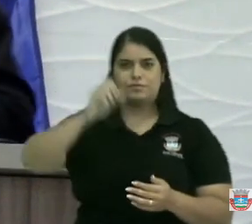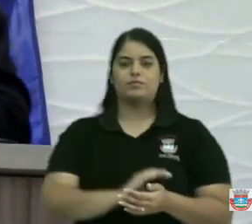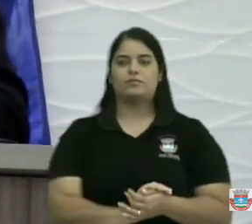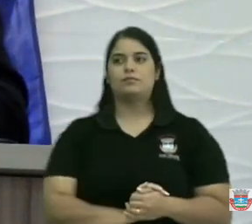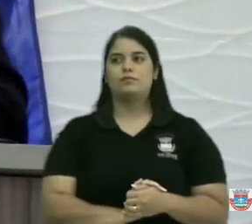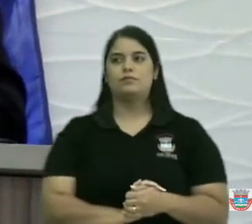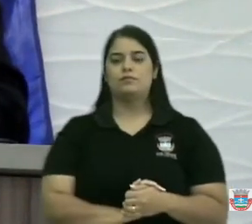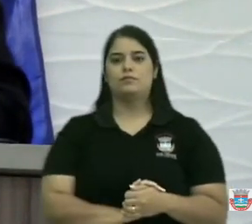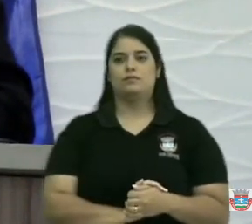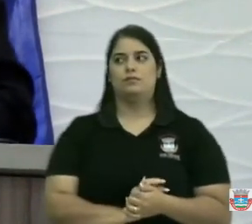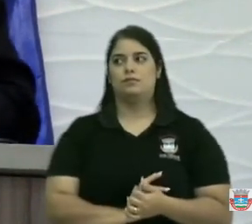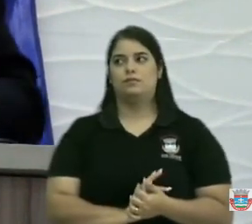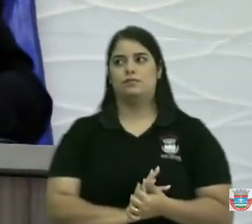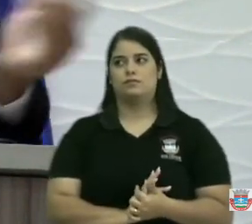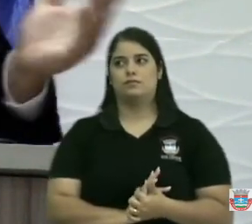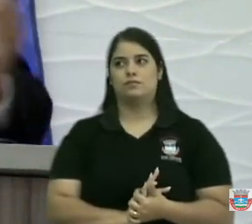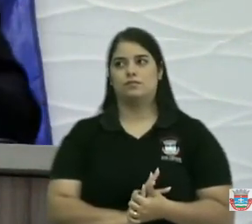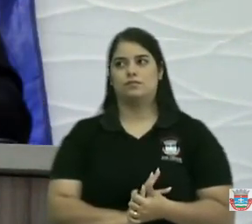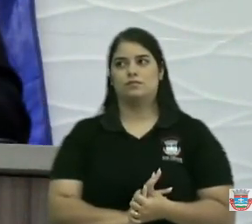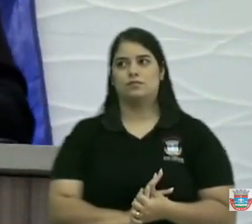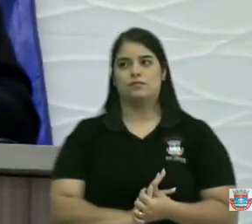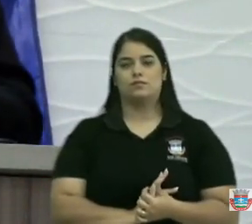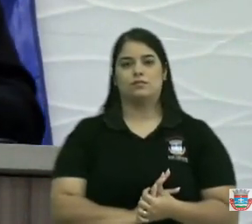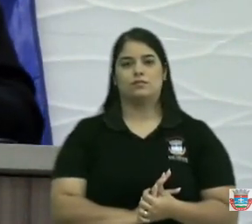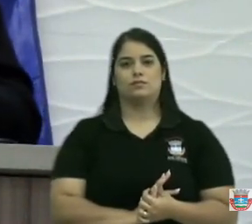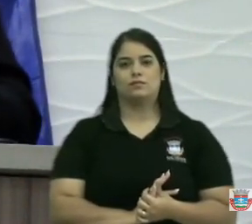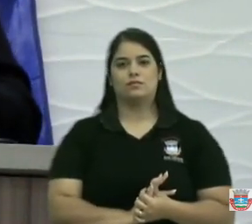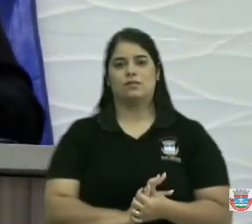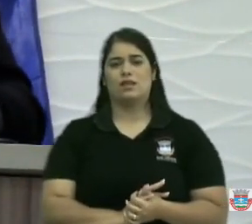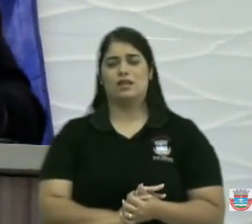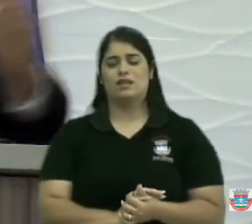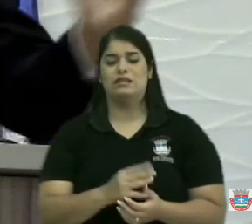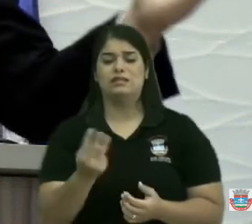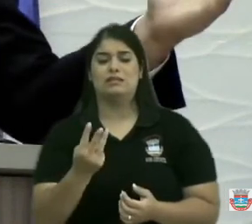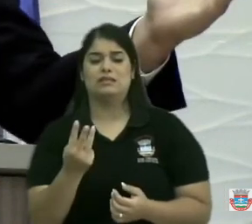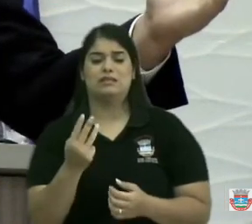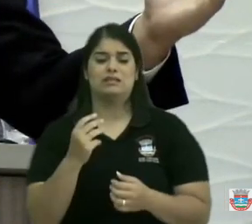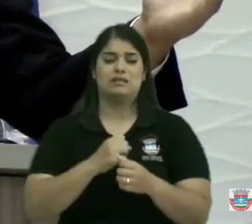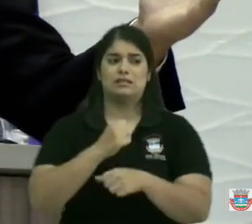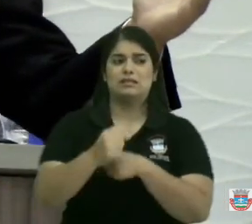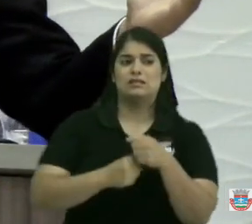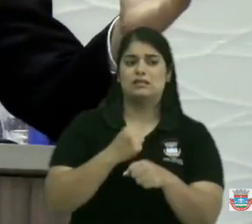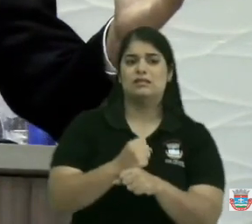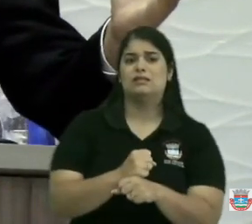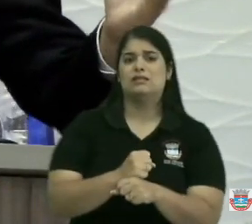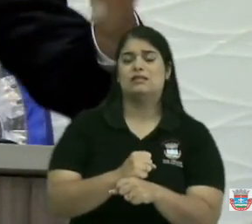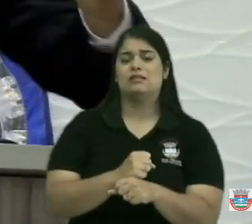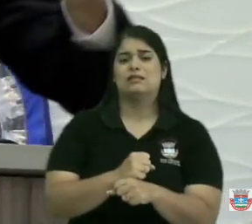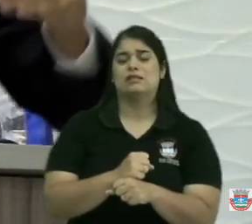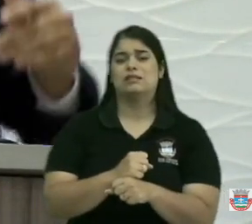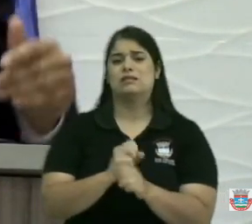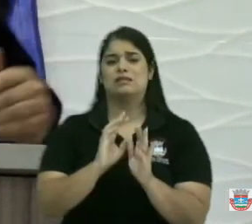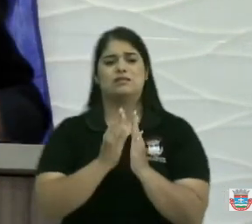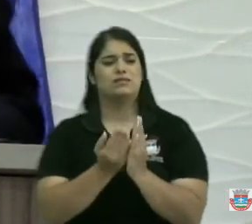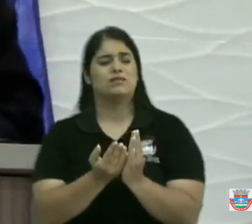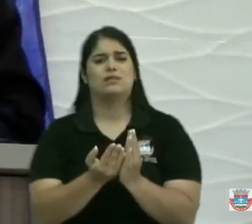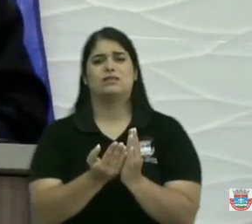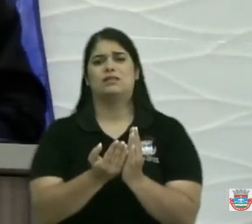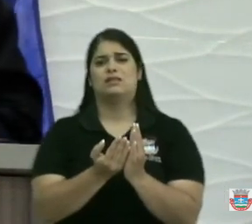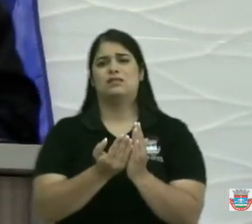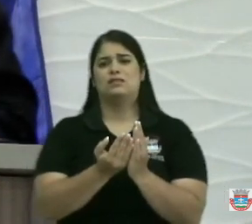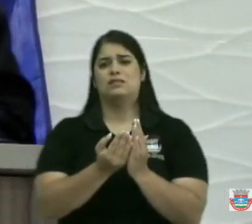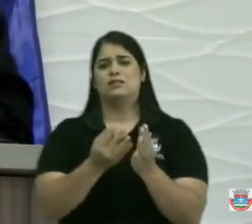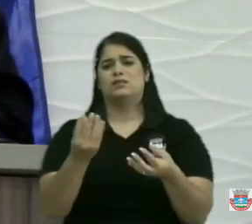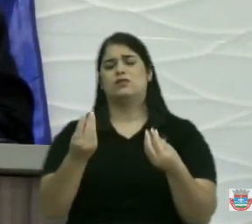remota então 3 anos 2 anos e 10 meses 3 anos que não abre